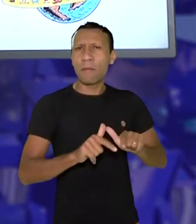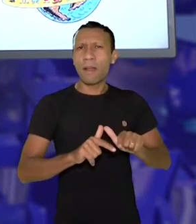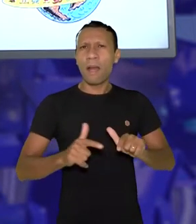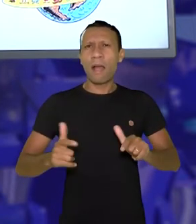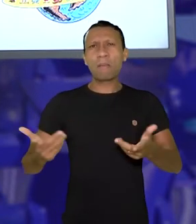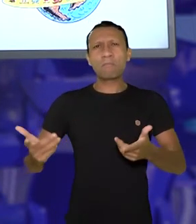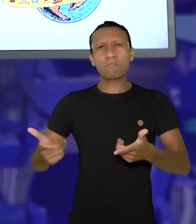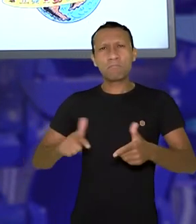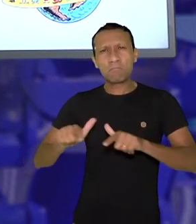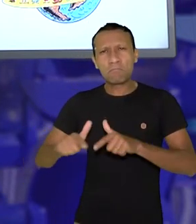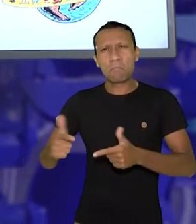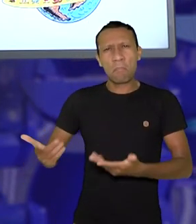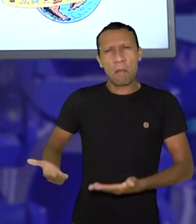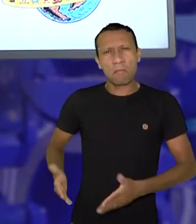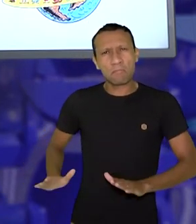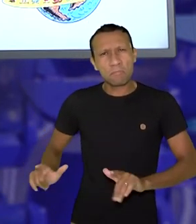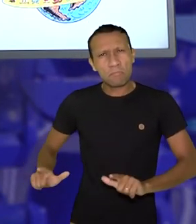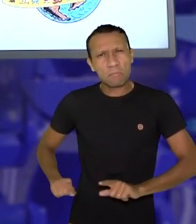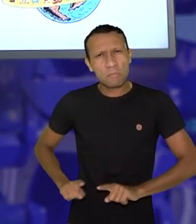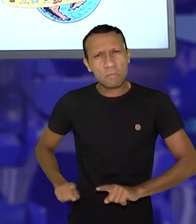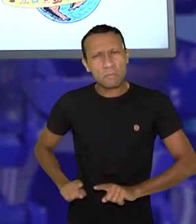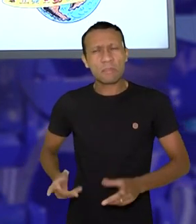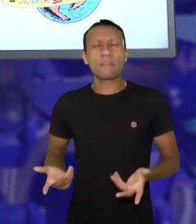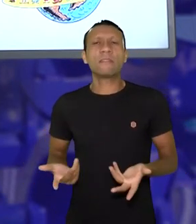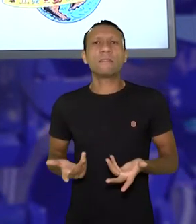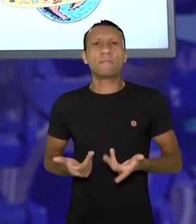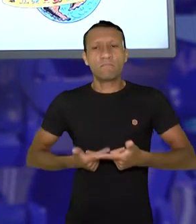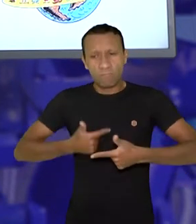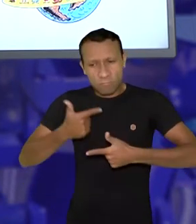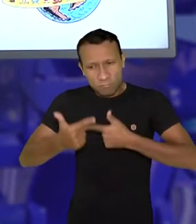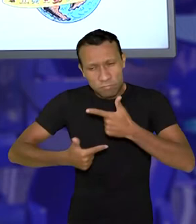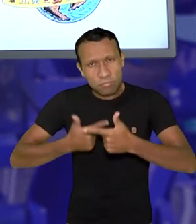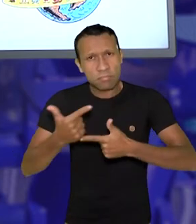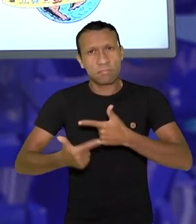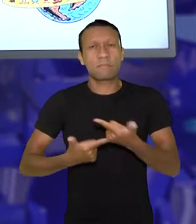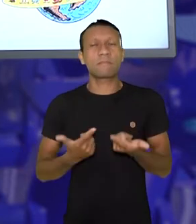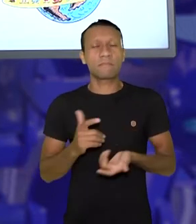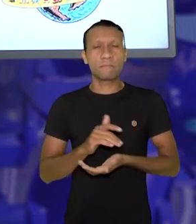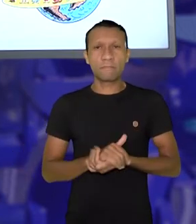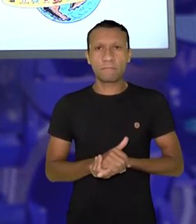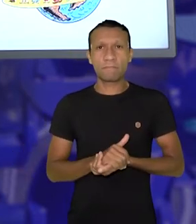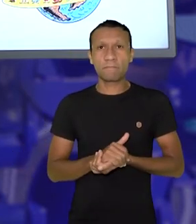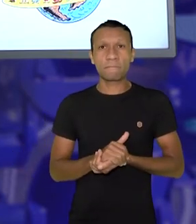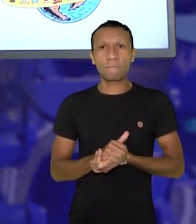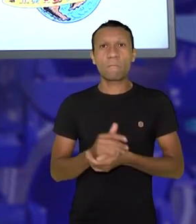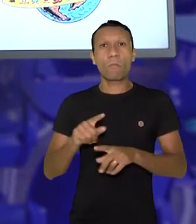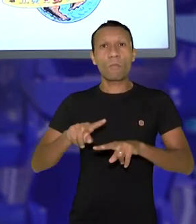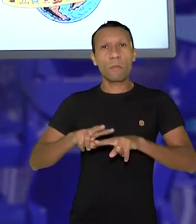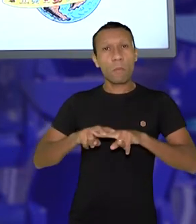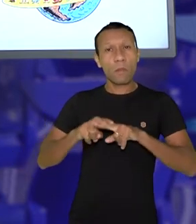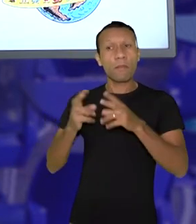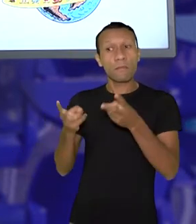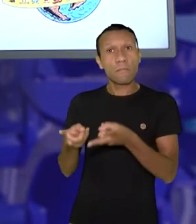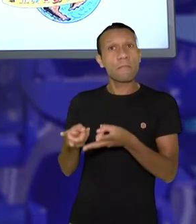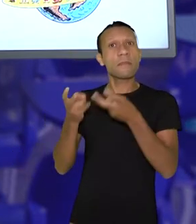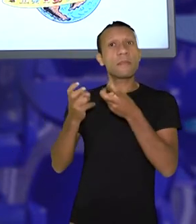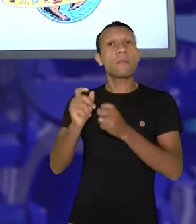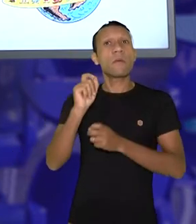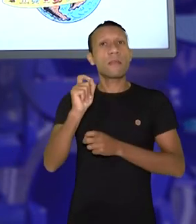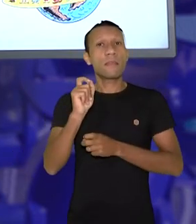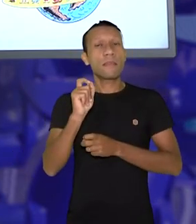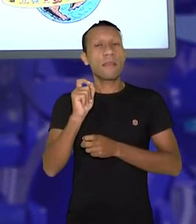exatamente que está mais vulnerável, aumentando o forço da desigualdade social. Então você percebe que